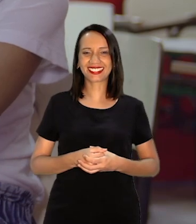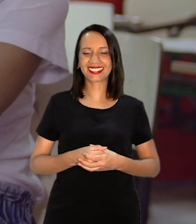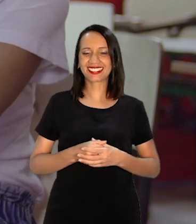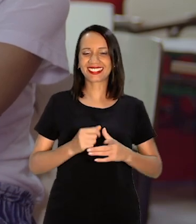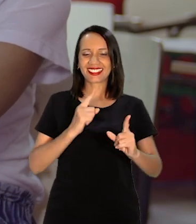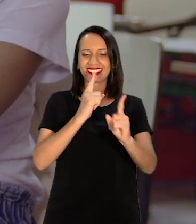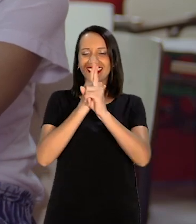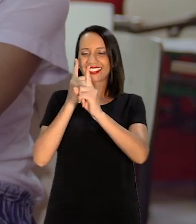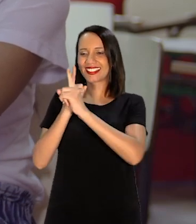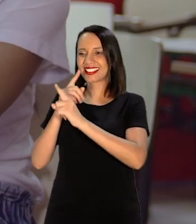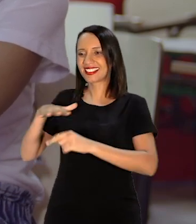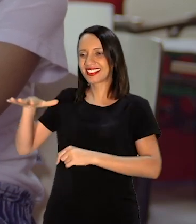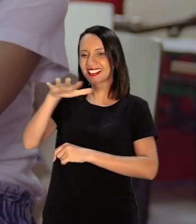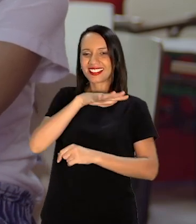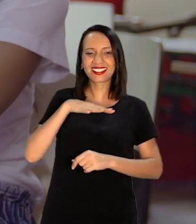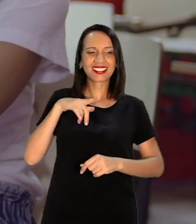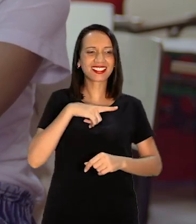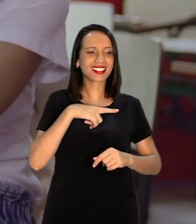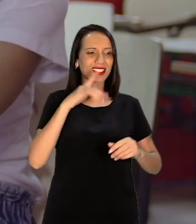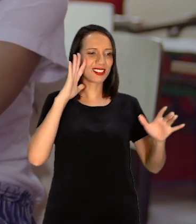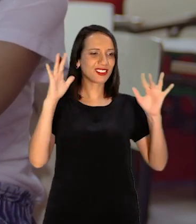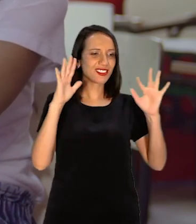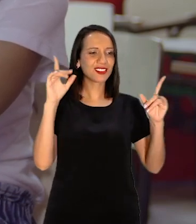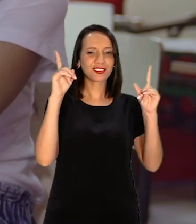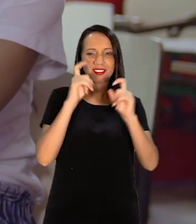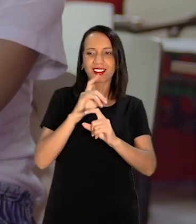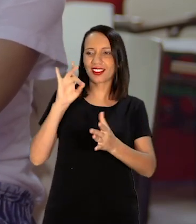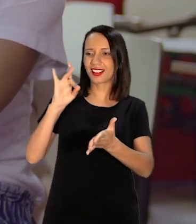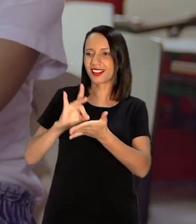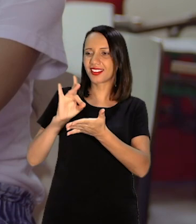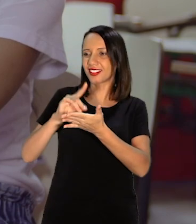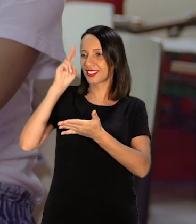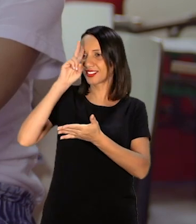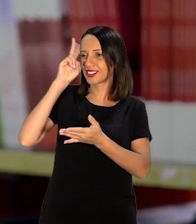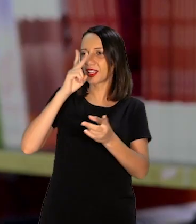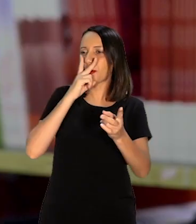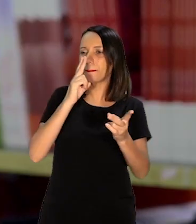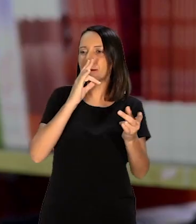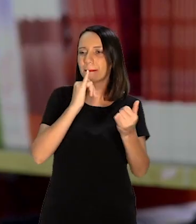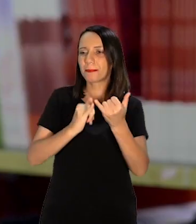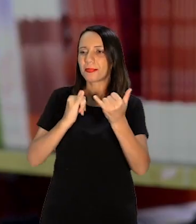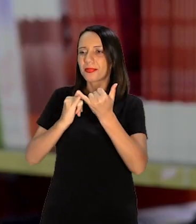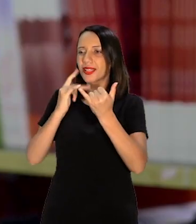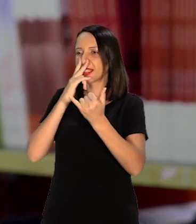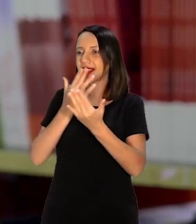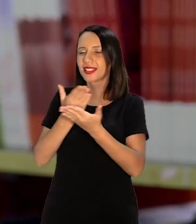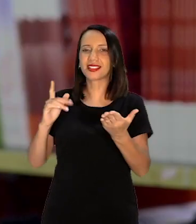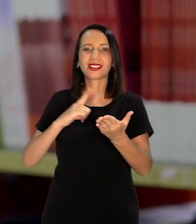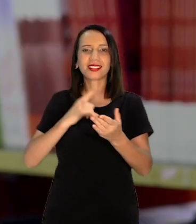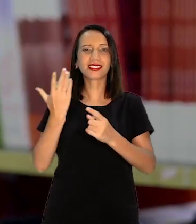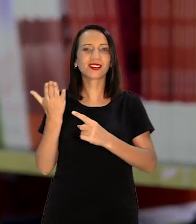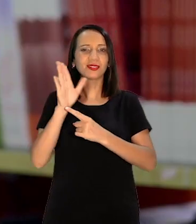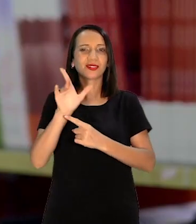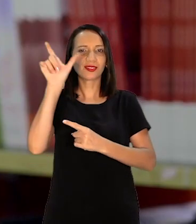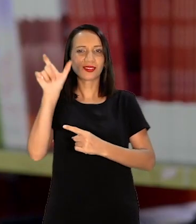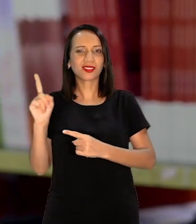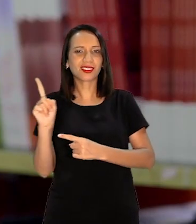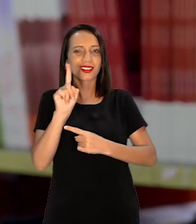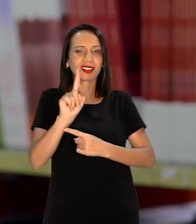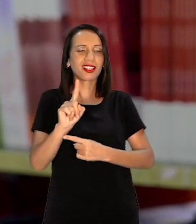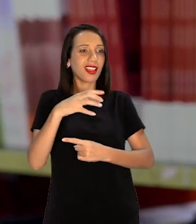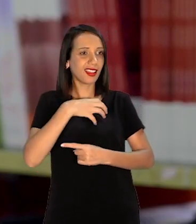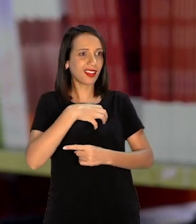encontro De sonhos Dificuldades Realidades Histórias Muito parecidas A pessoa mostra Para você É